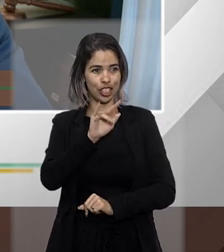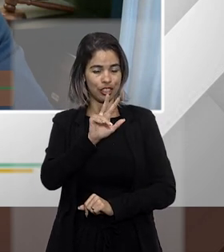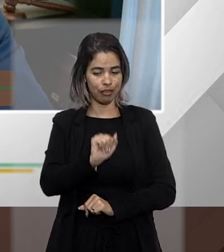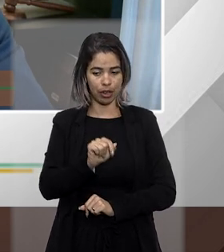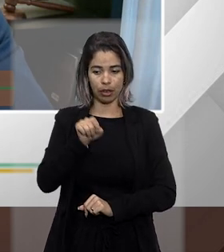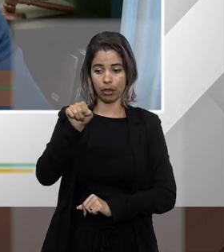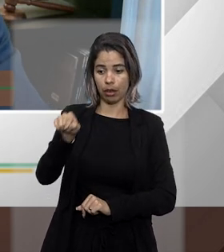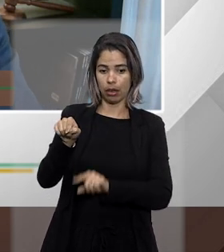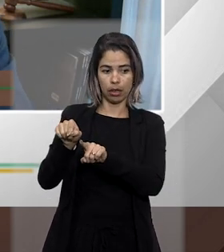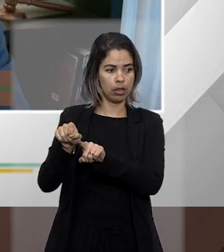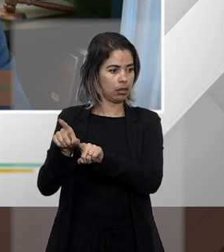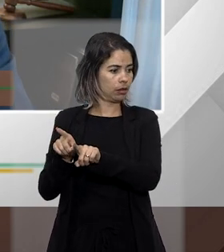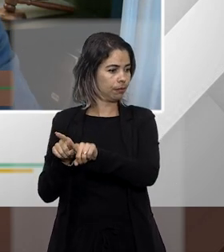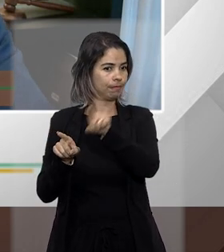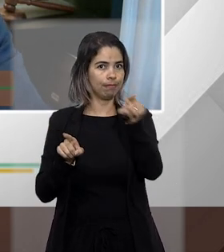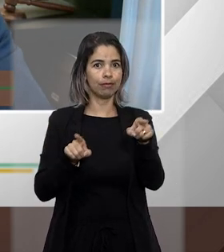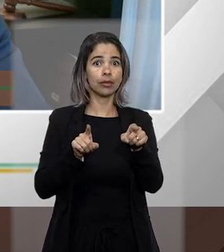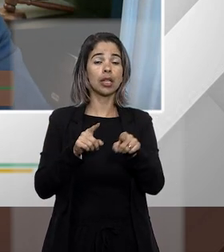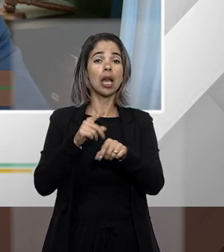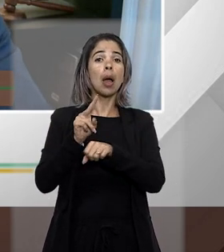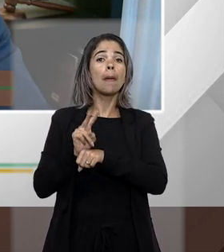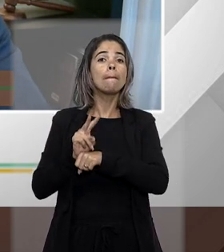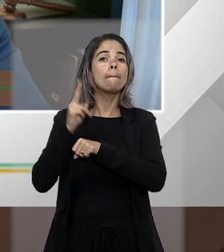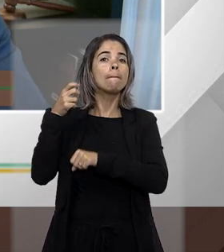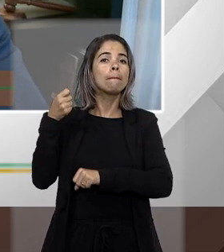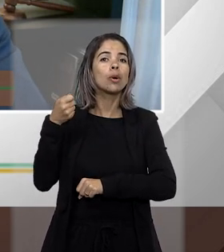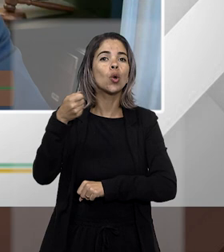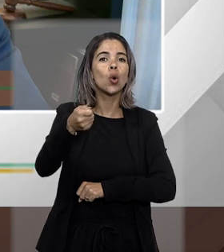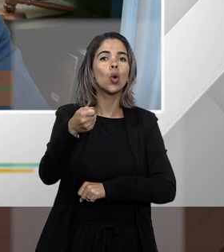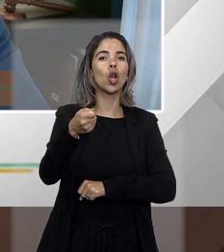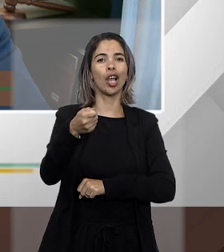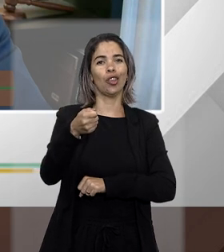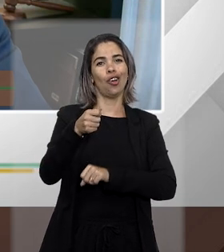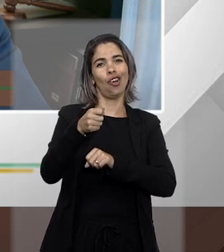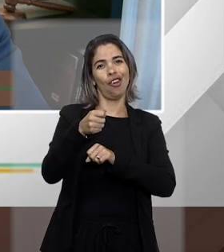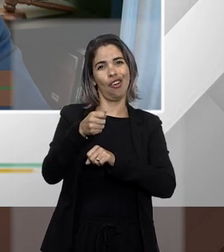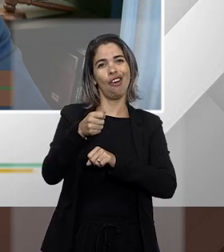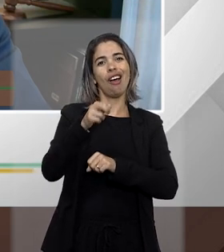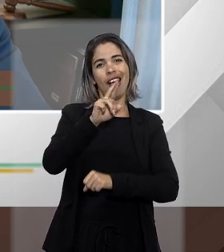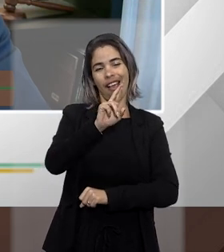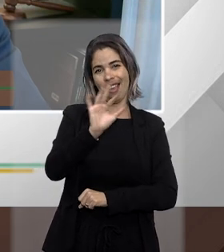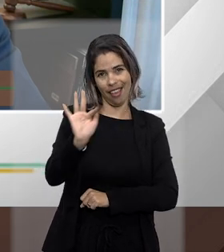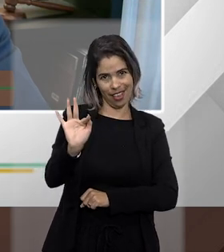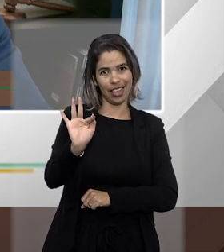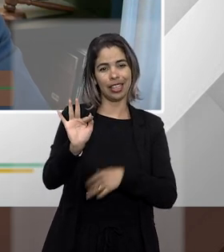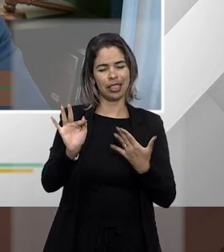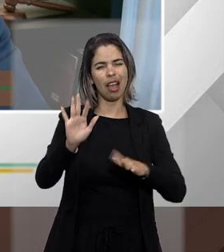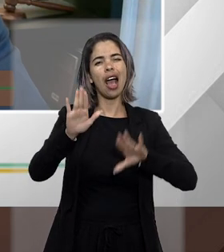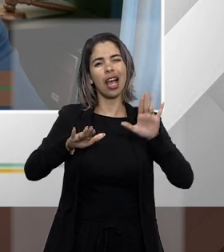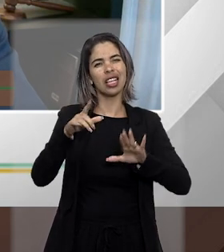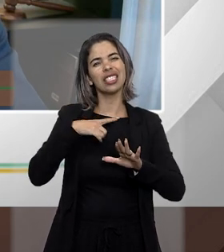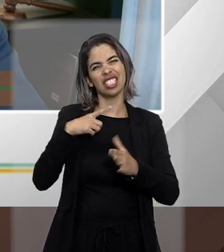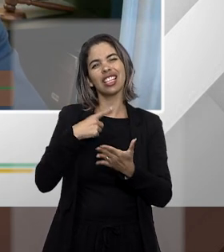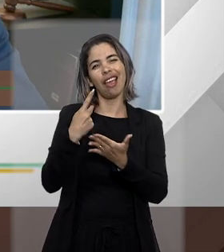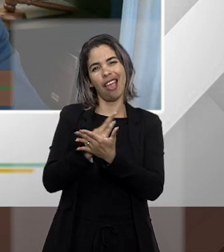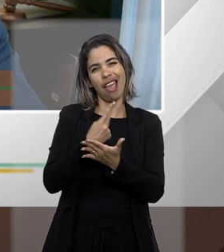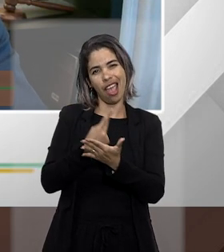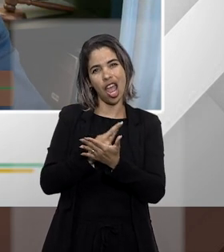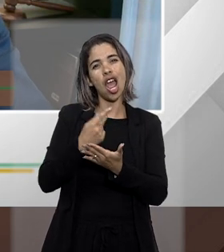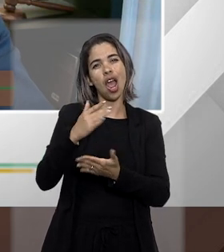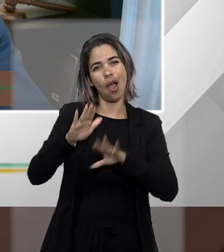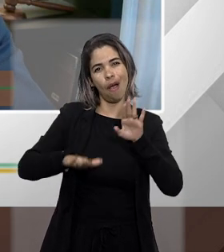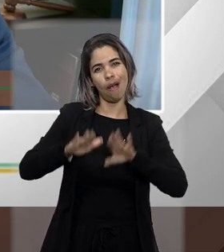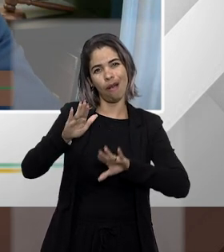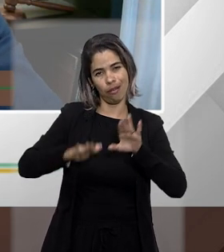nacional então é comum às vezes a gente ver alguns erros assim né mas é porque é difícil mesmo às vezes a gente ter esse